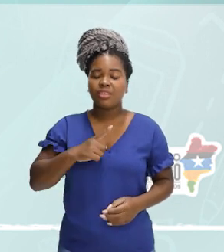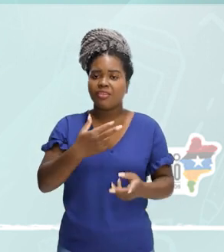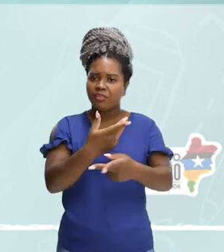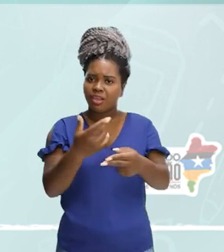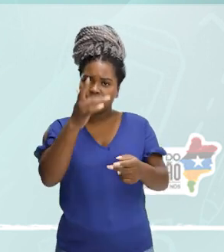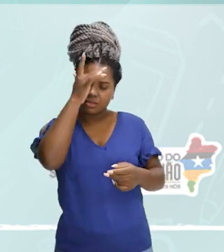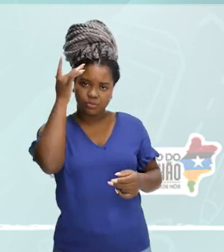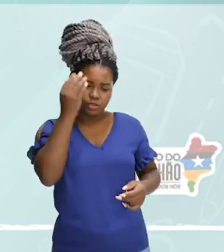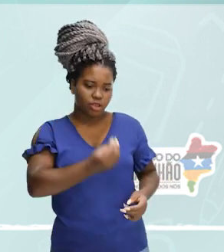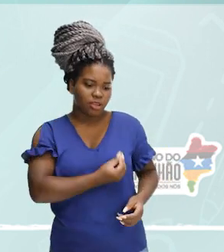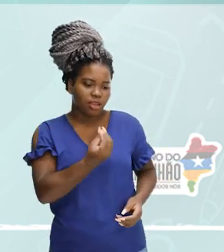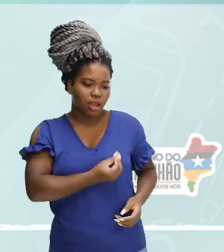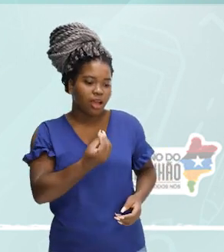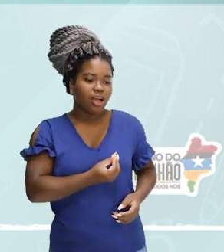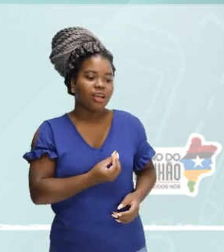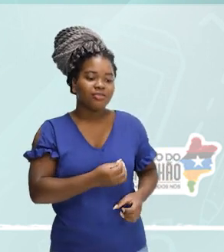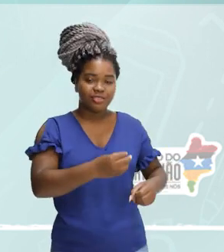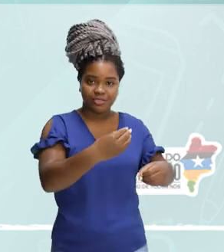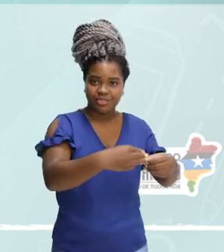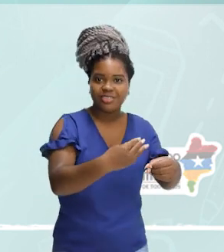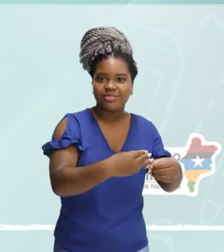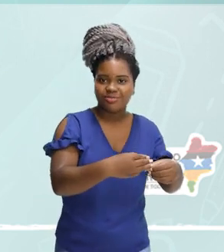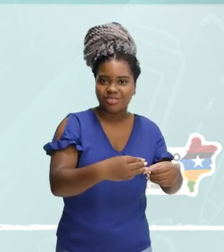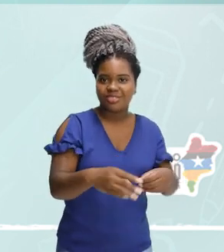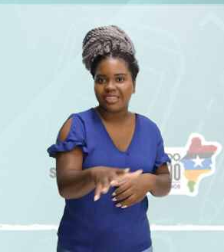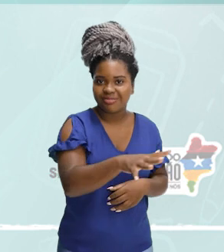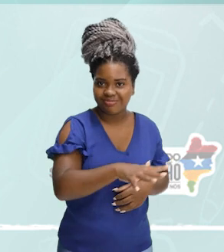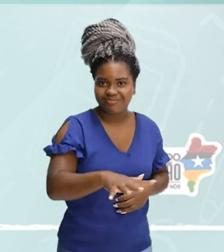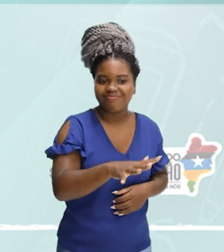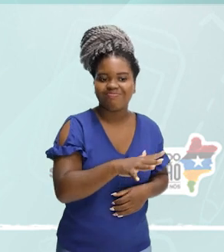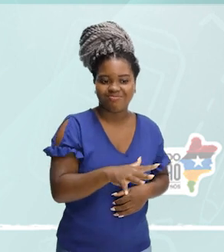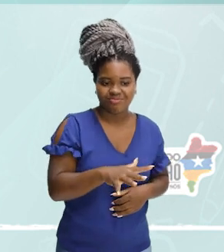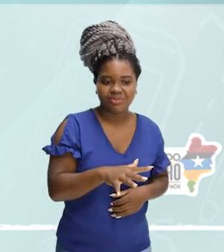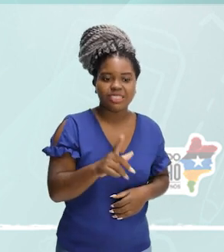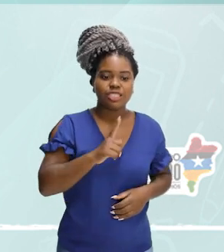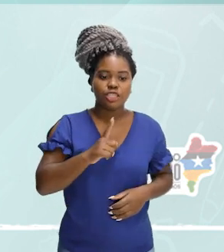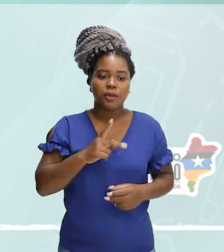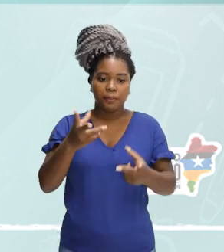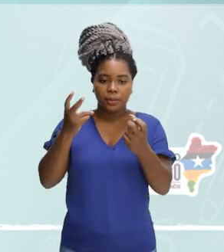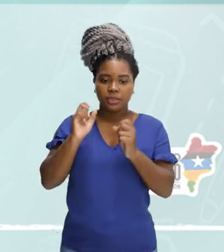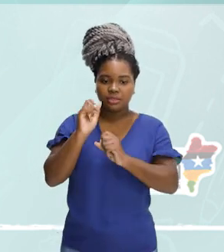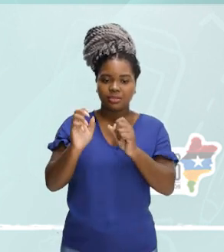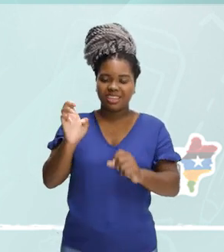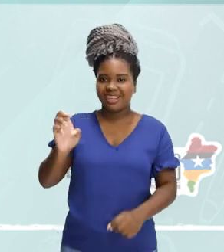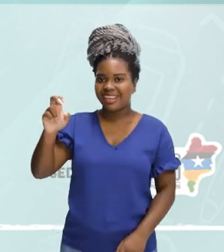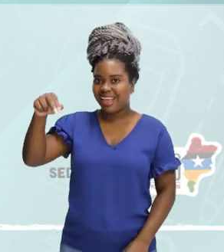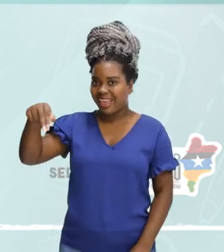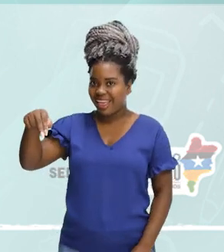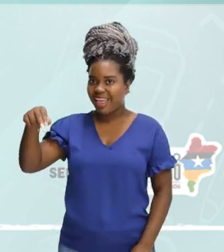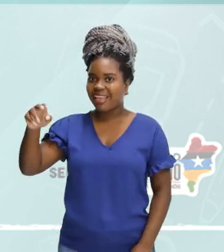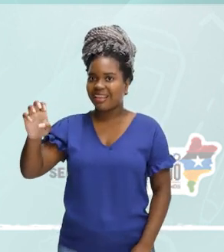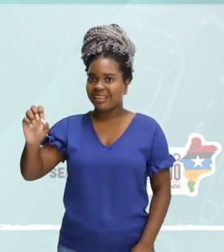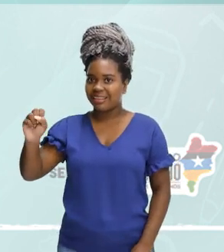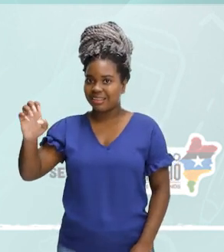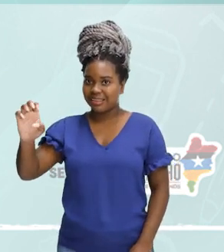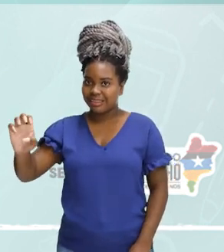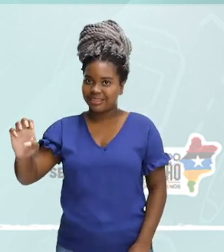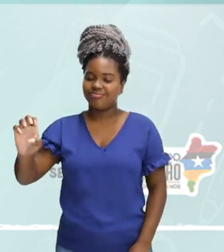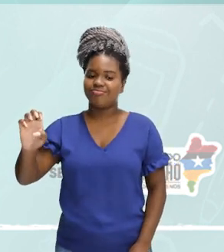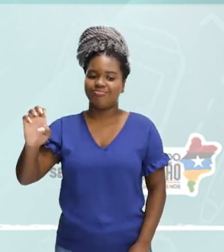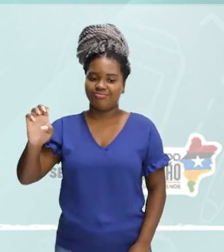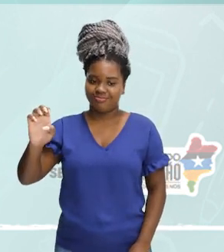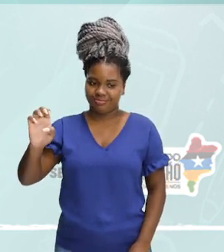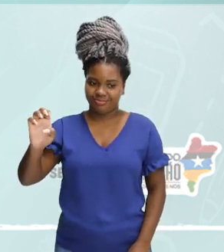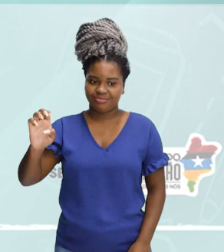muitas pessoas vivendo nesse bairro. En esse, para nesse. En